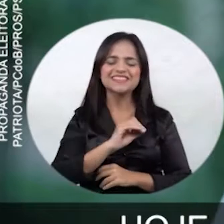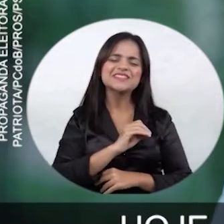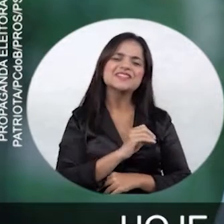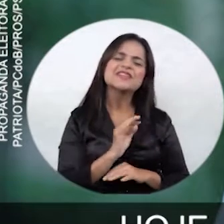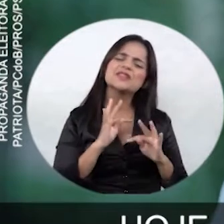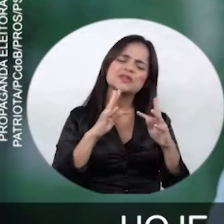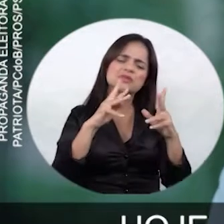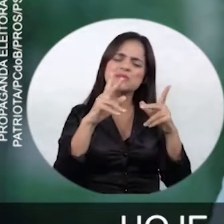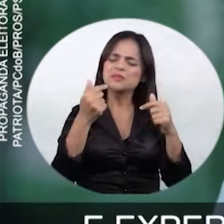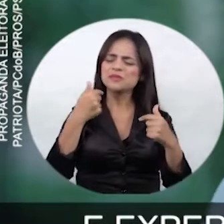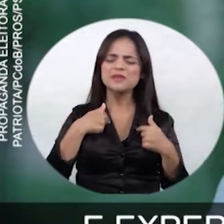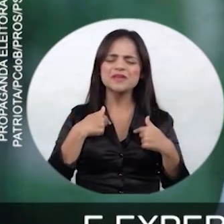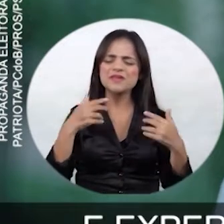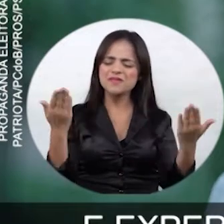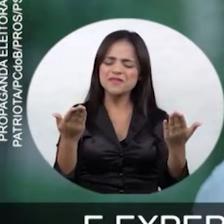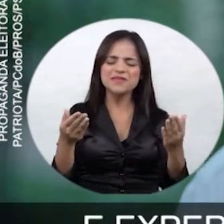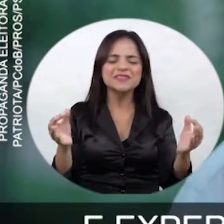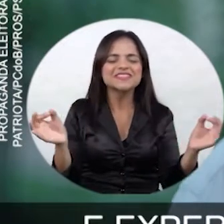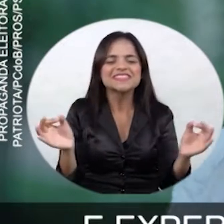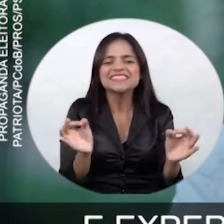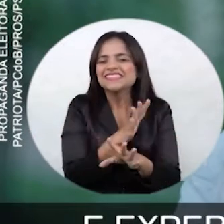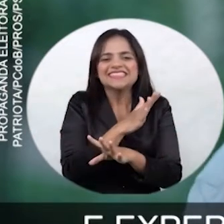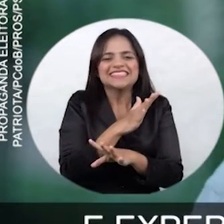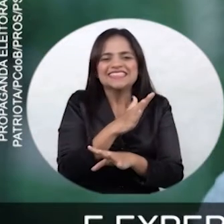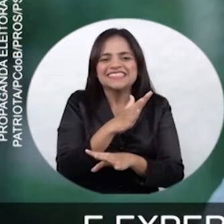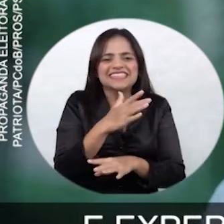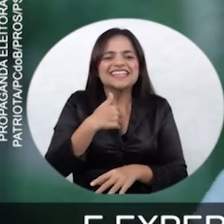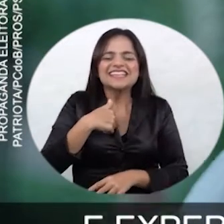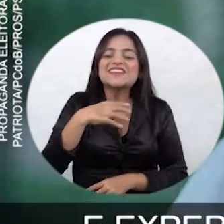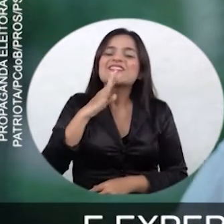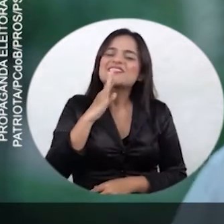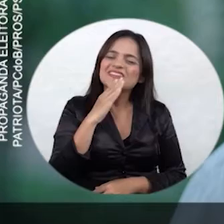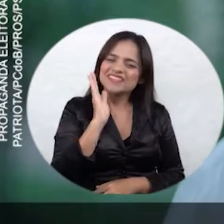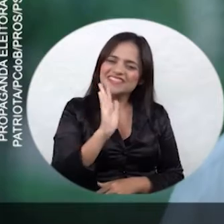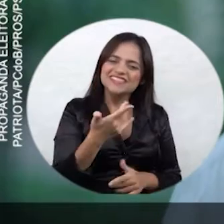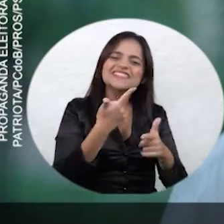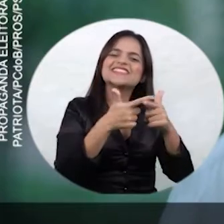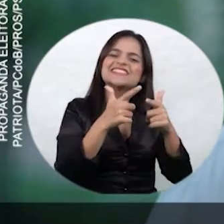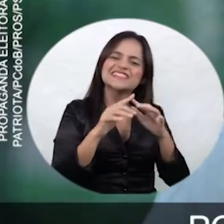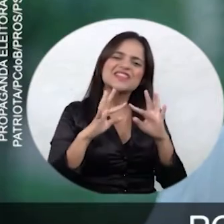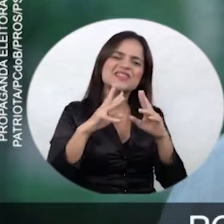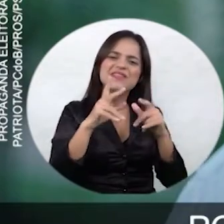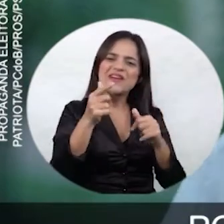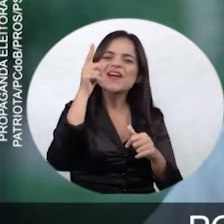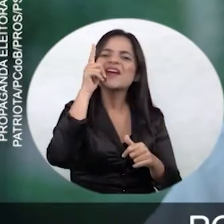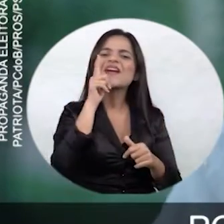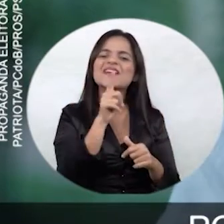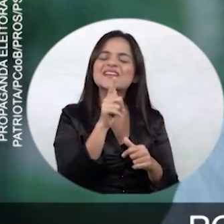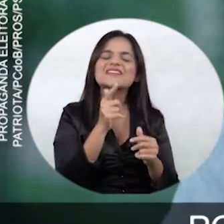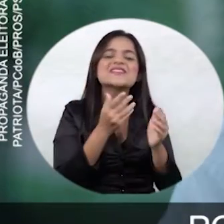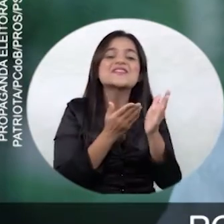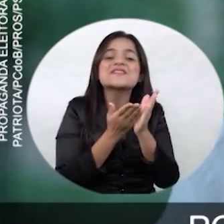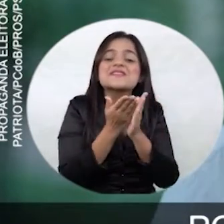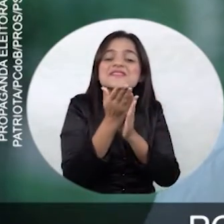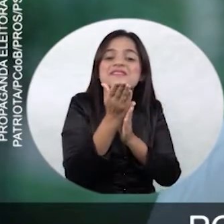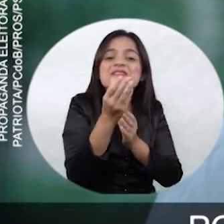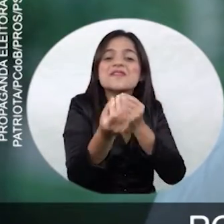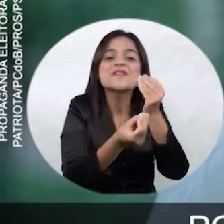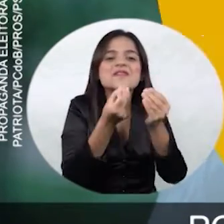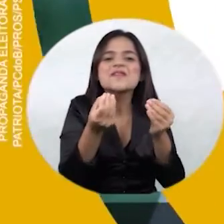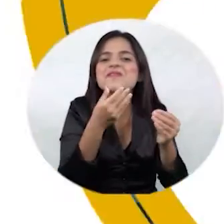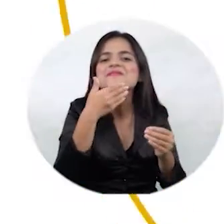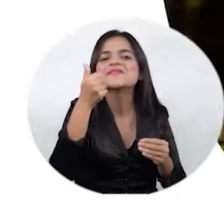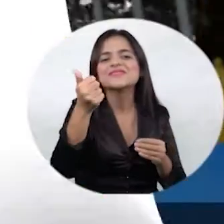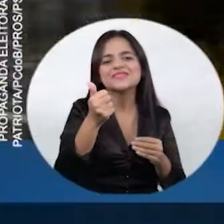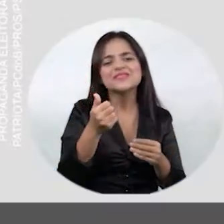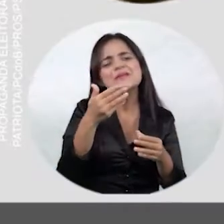eu me sinto mais preparado e experiente. Conheço os problemas e os caminhos para soluções. Por isso, eu peço seu voto para a prefeita.